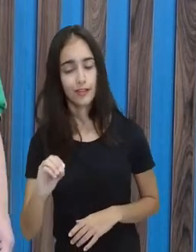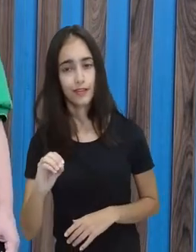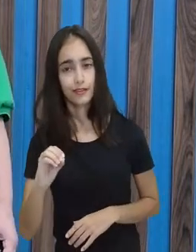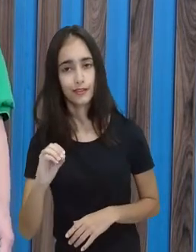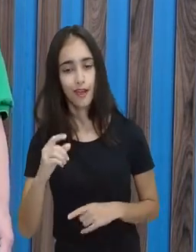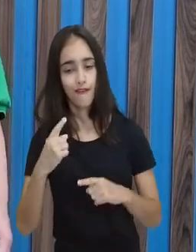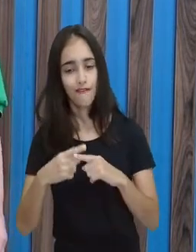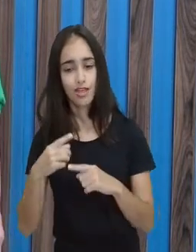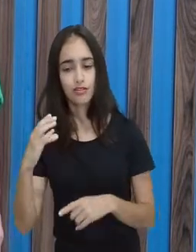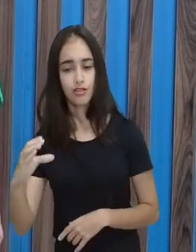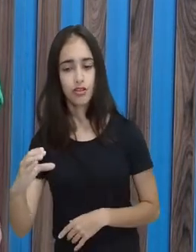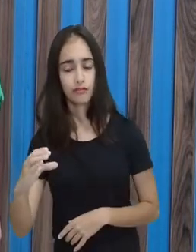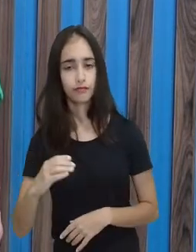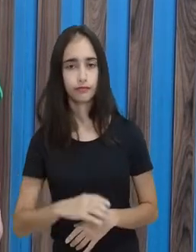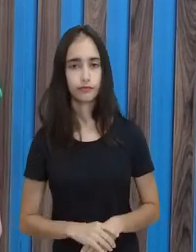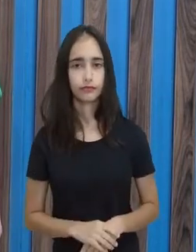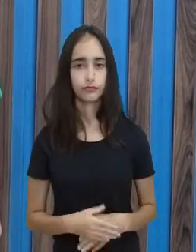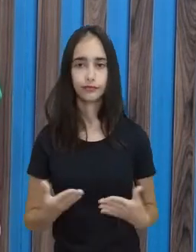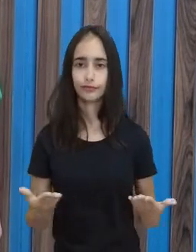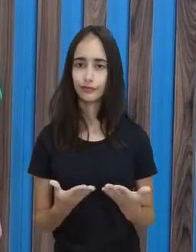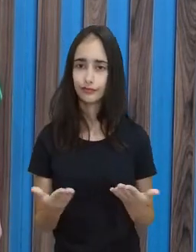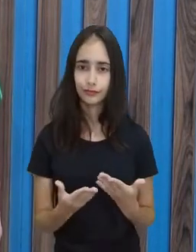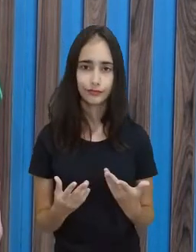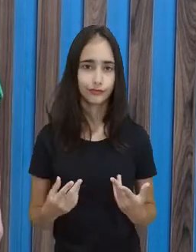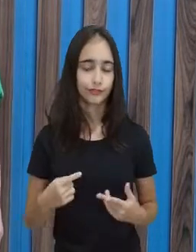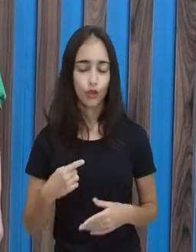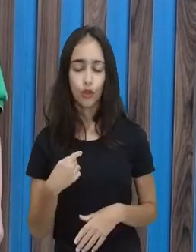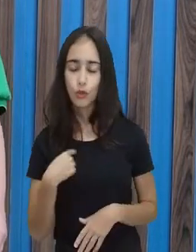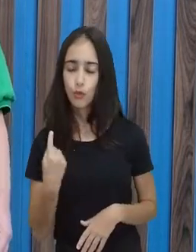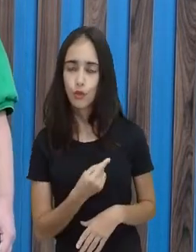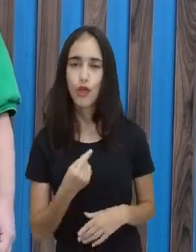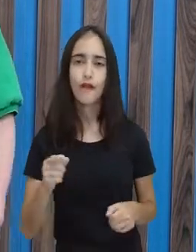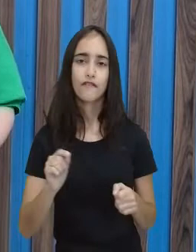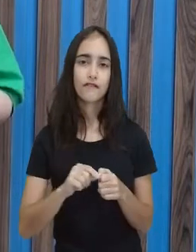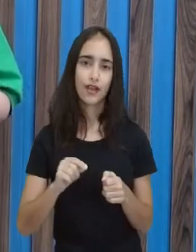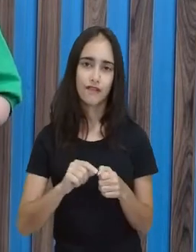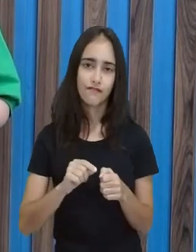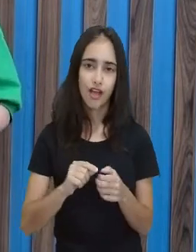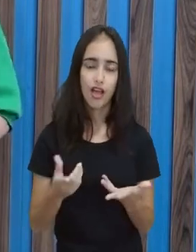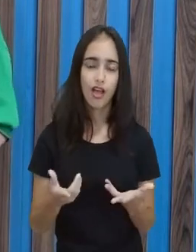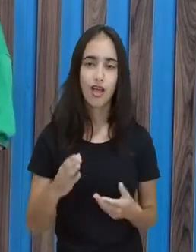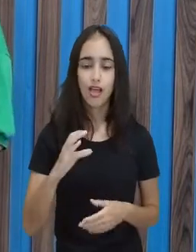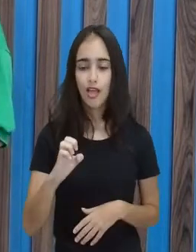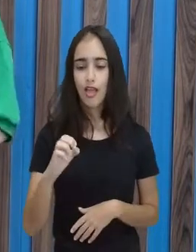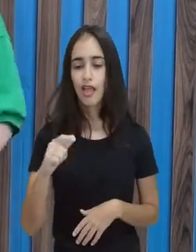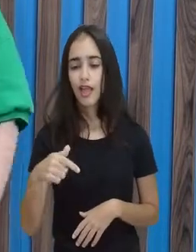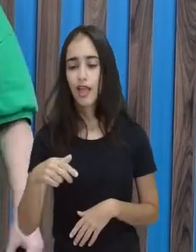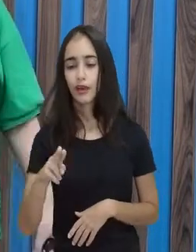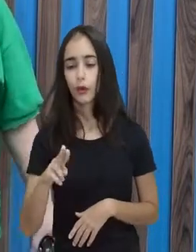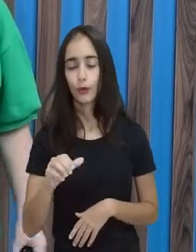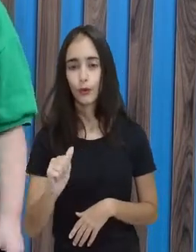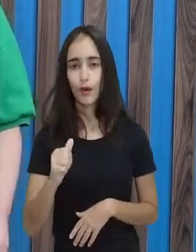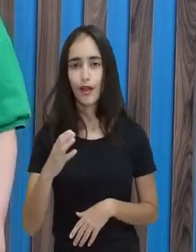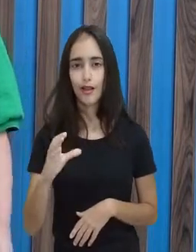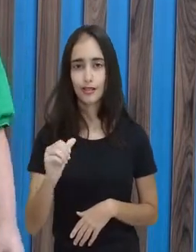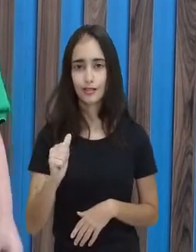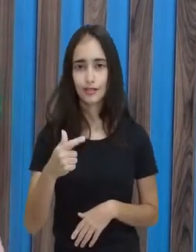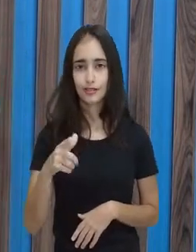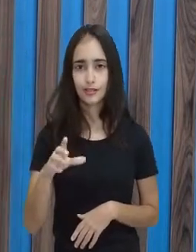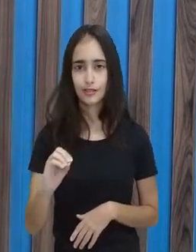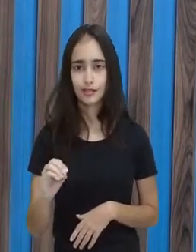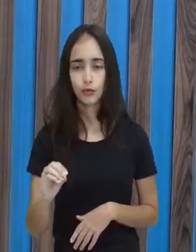eu entrei num assunto chamado equação do primeiro grau. Que vocês já mobilizaram. Mas a gente vai dar uma